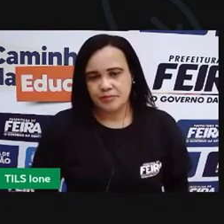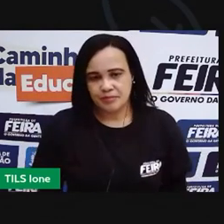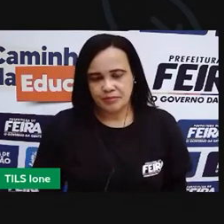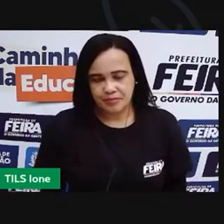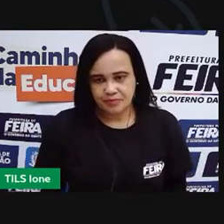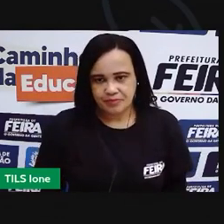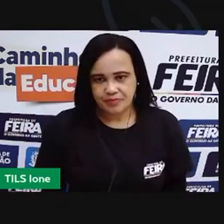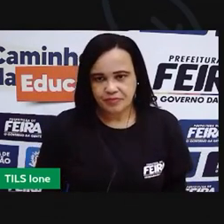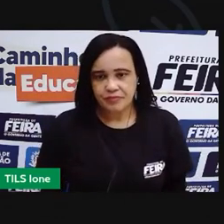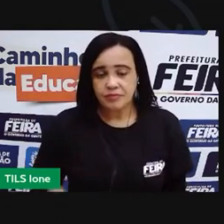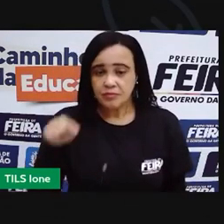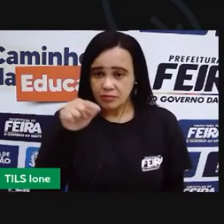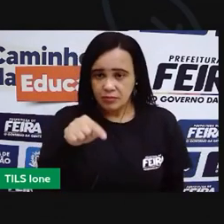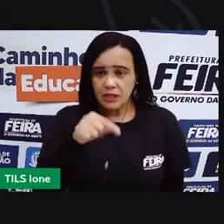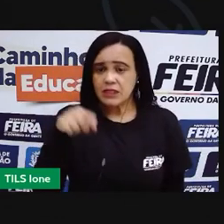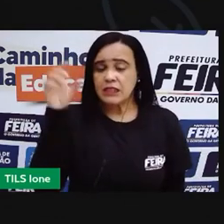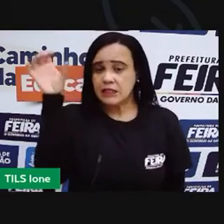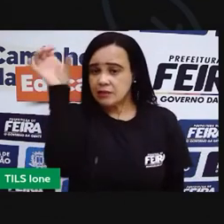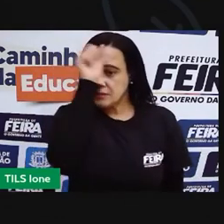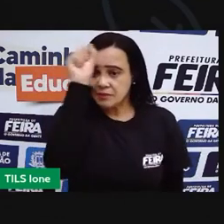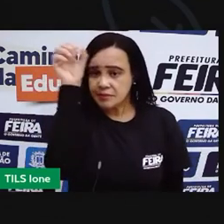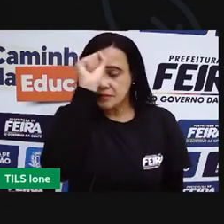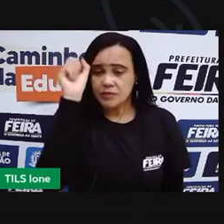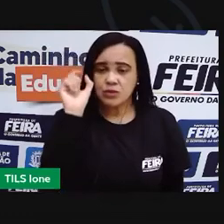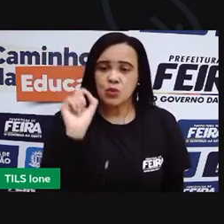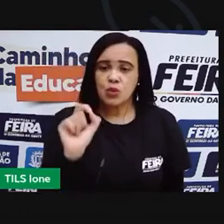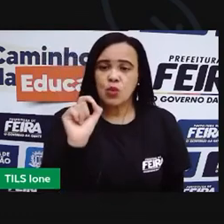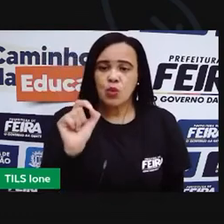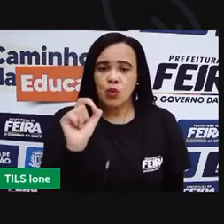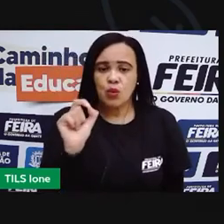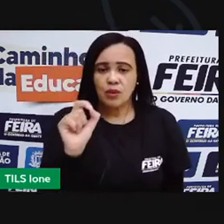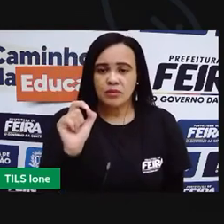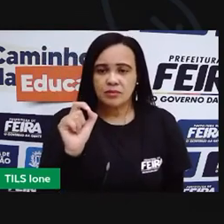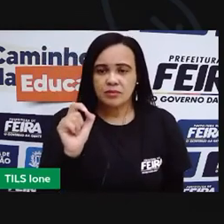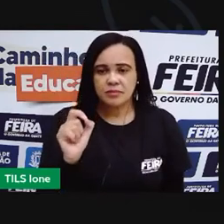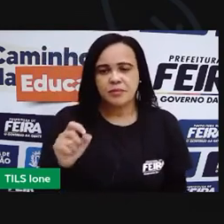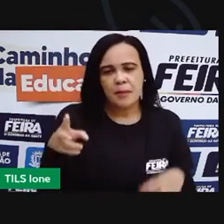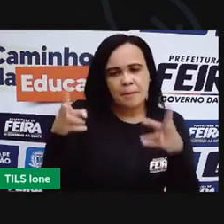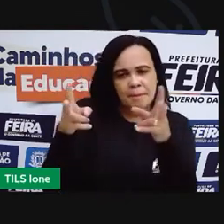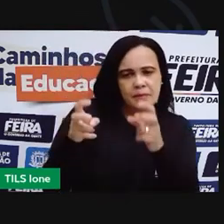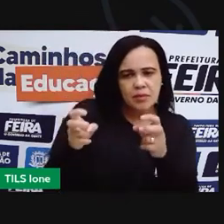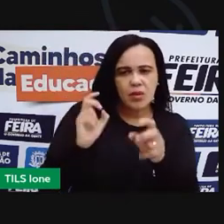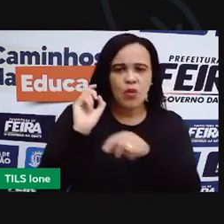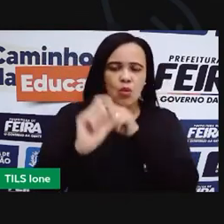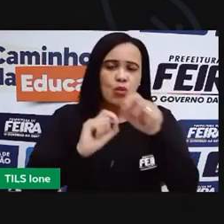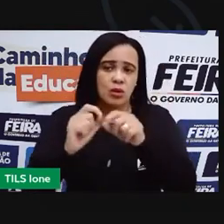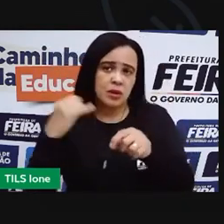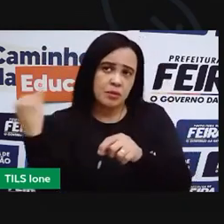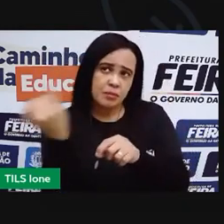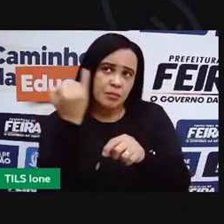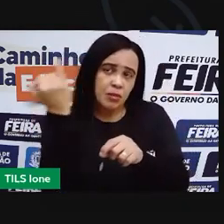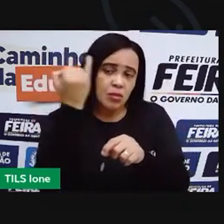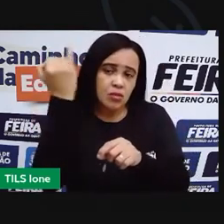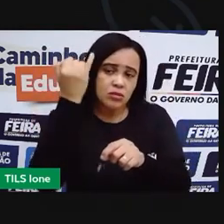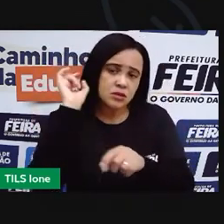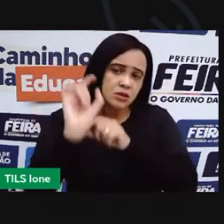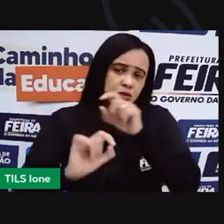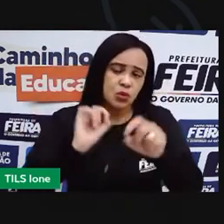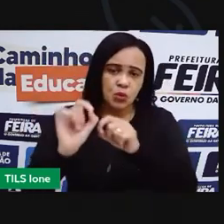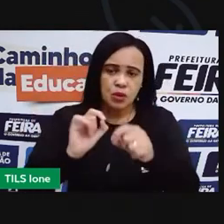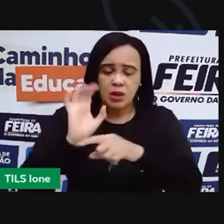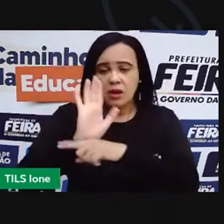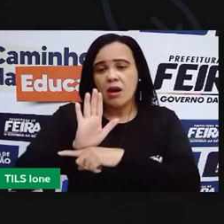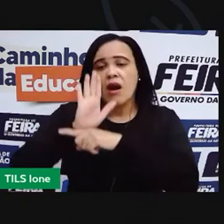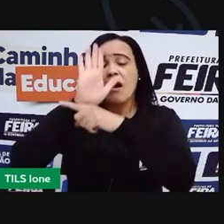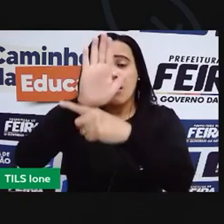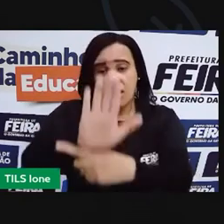Você aprendeu, conseguiu perceber o quanto é importante a gente ajudar